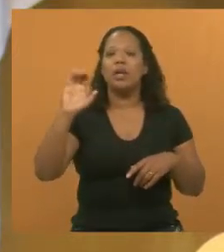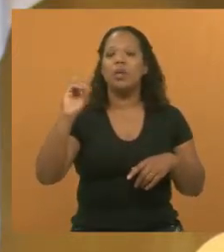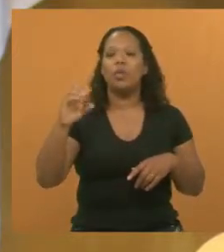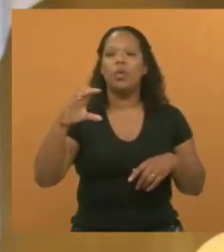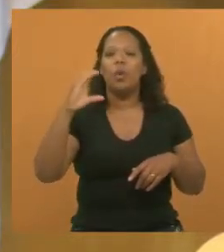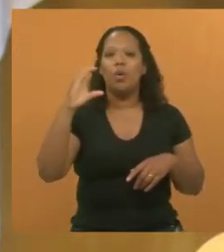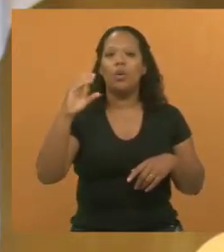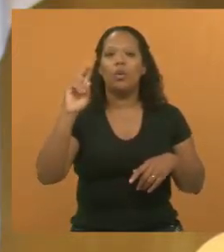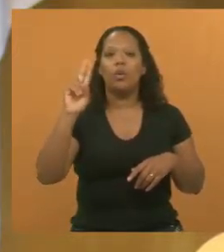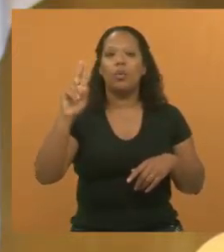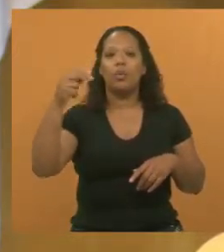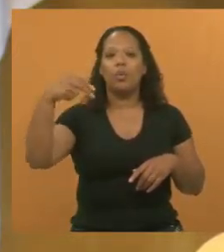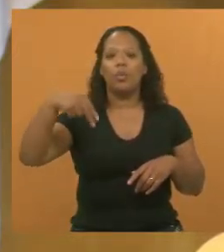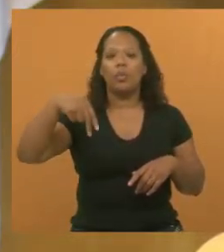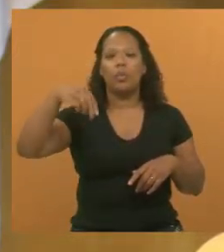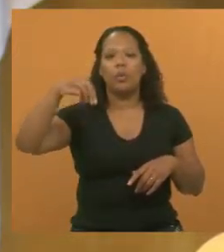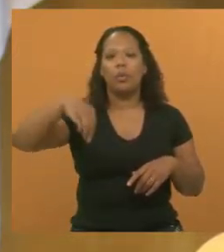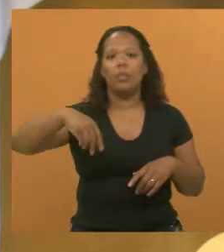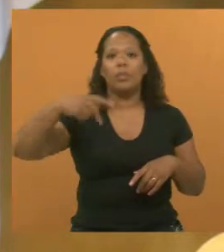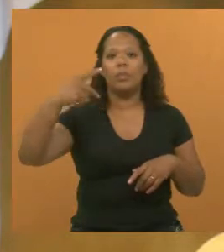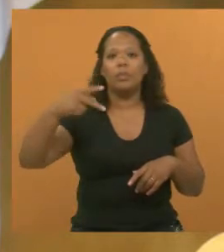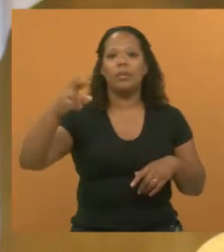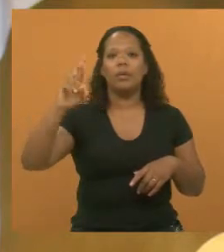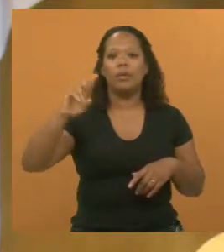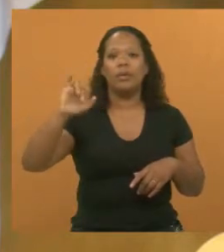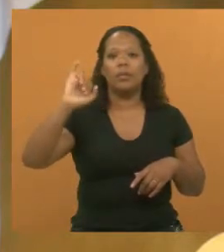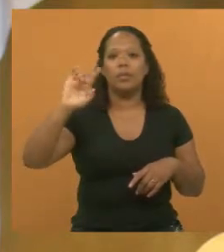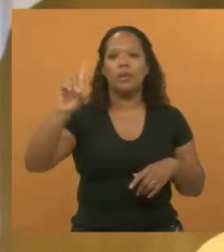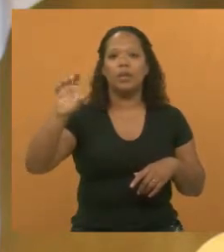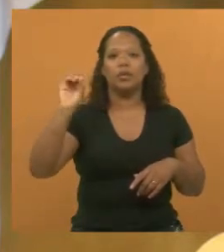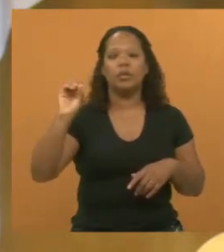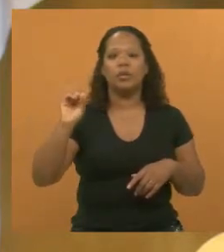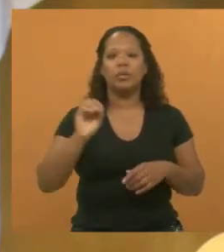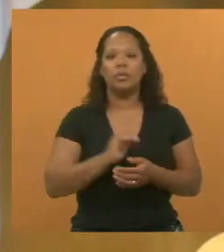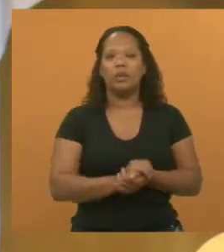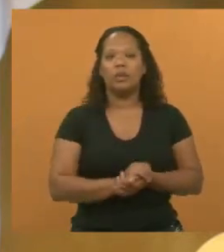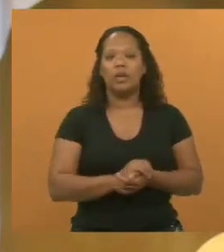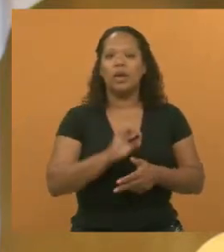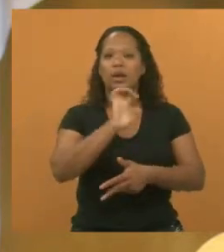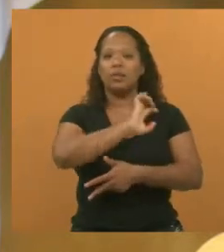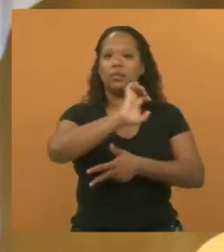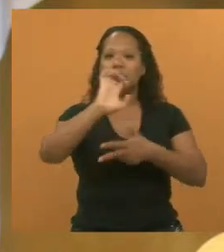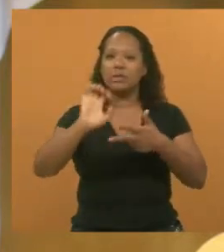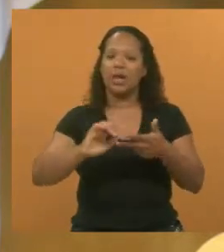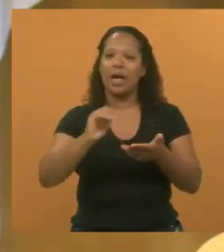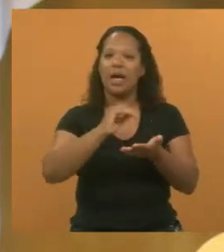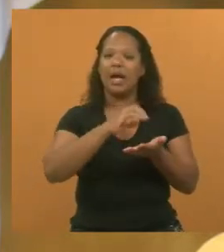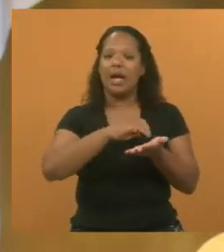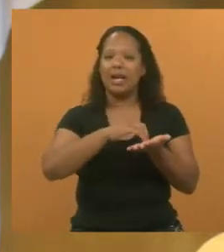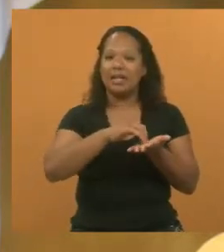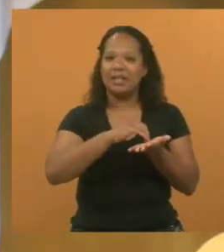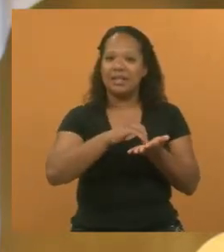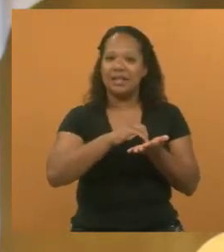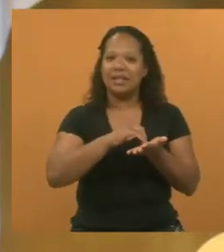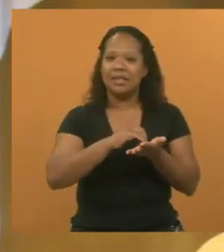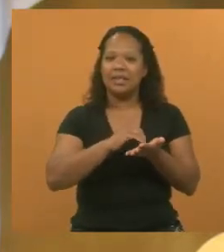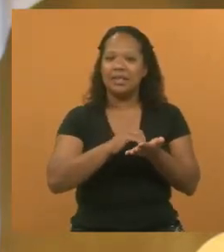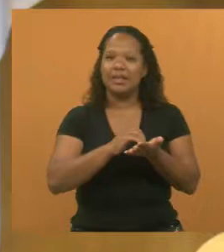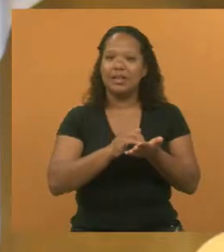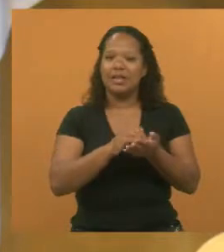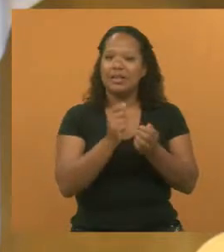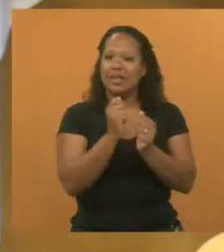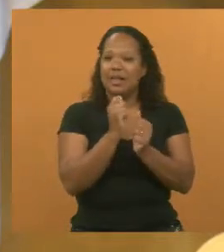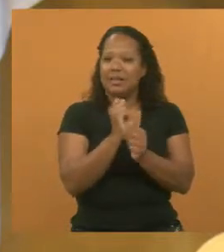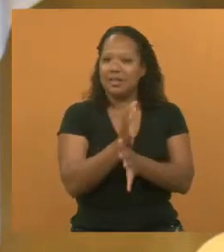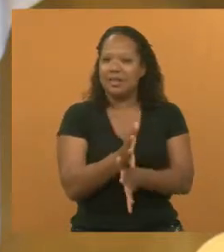enquanto conjunto, aprovar e sensibilizar o nosso executivo, a nossa secretaria, para que essa ação